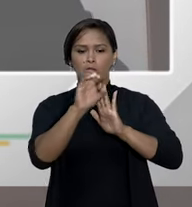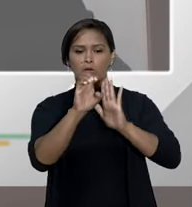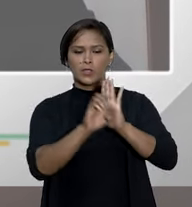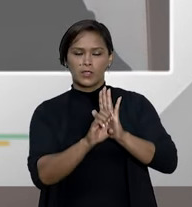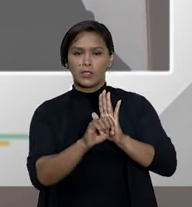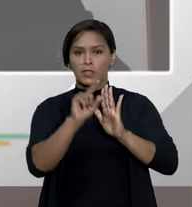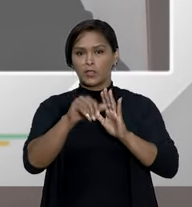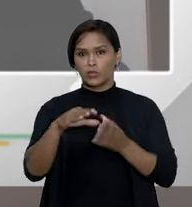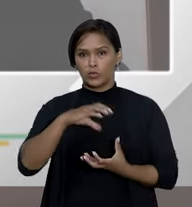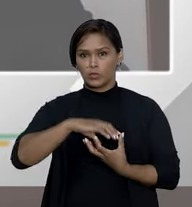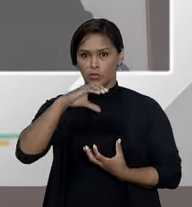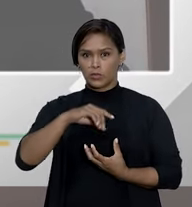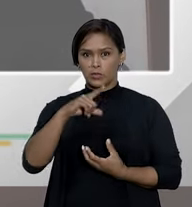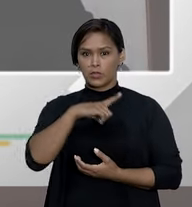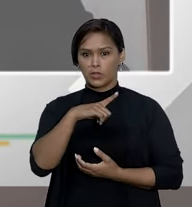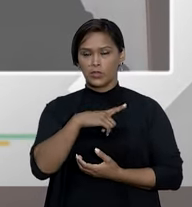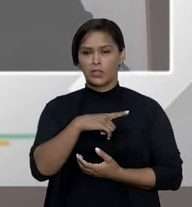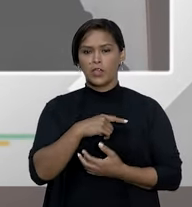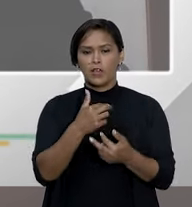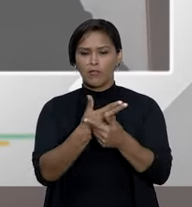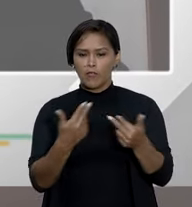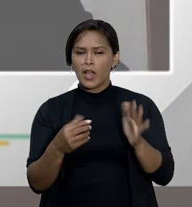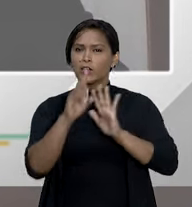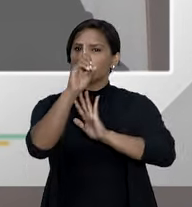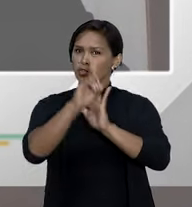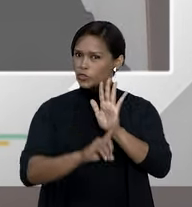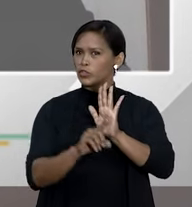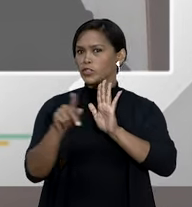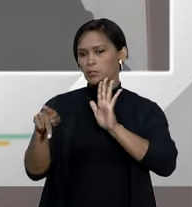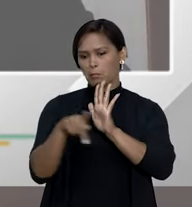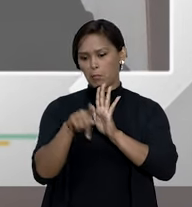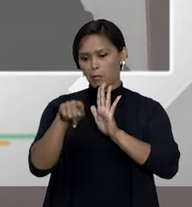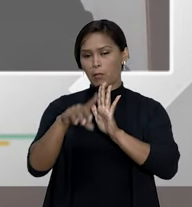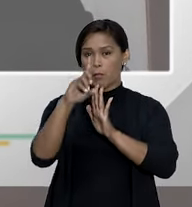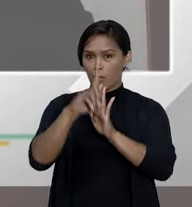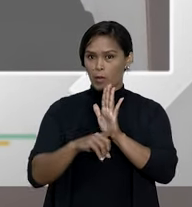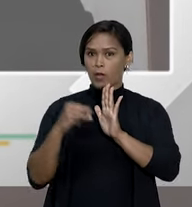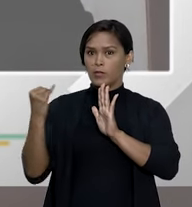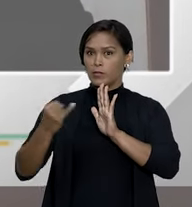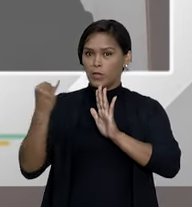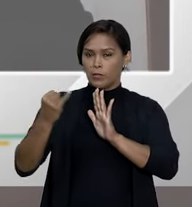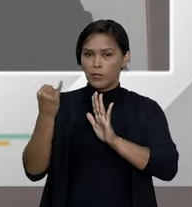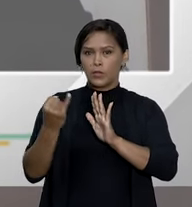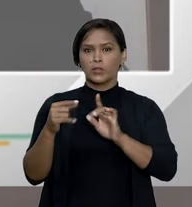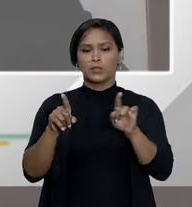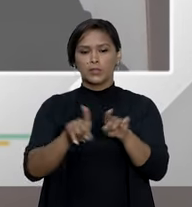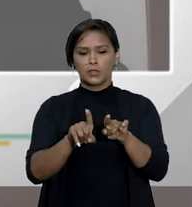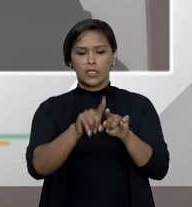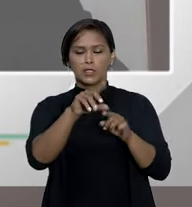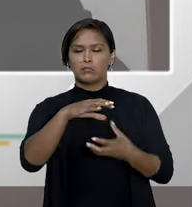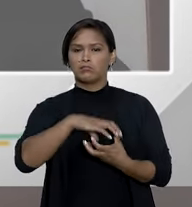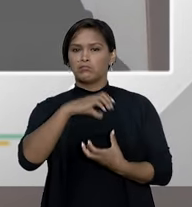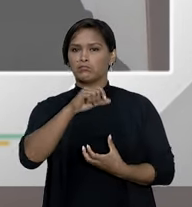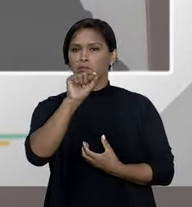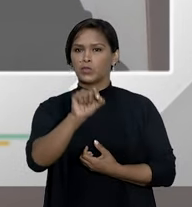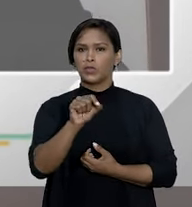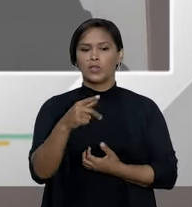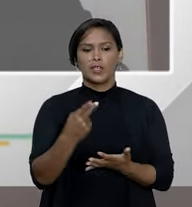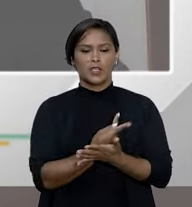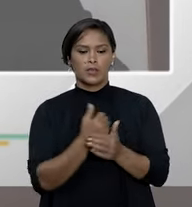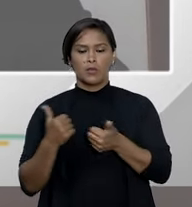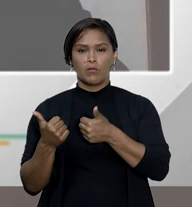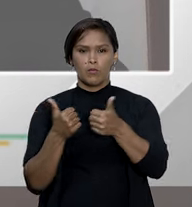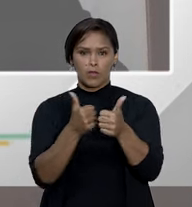idoso traz uma série de direitos fundamentais para o idoso nesse caso o